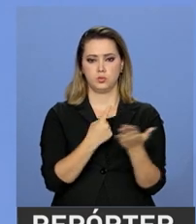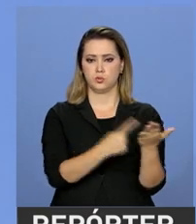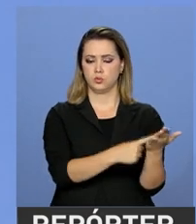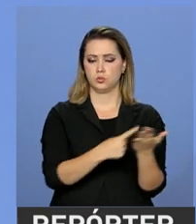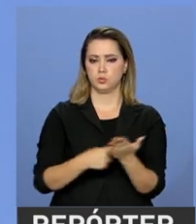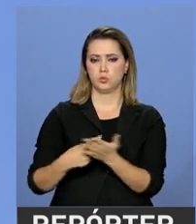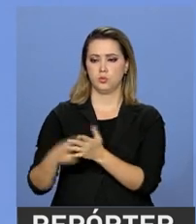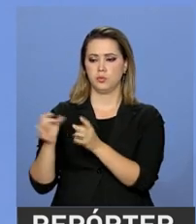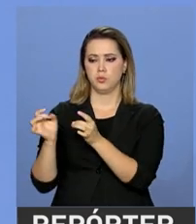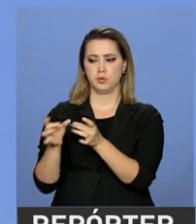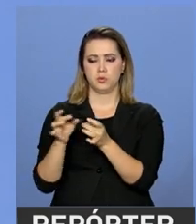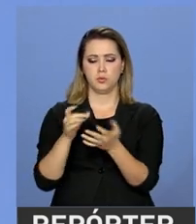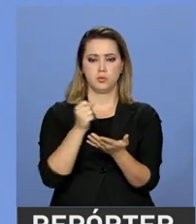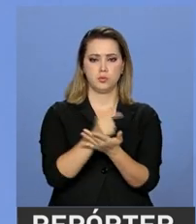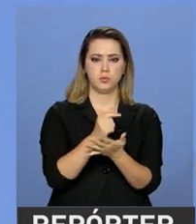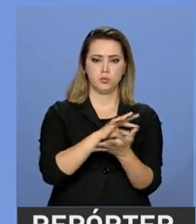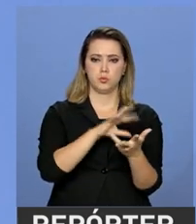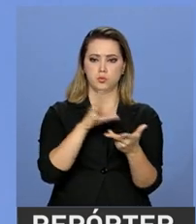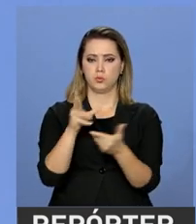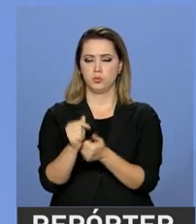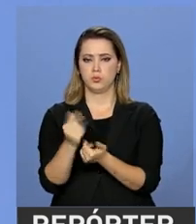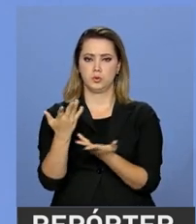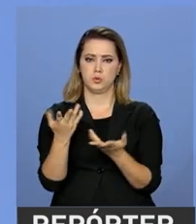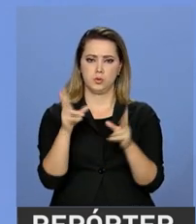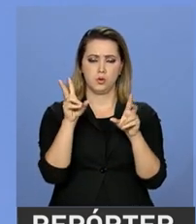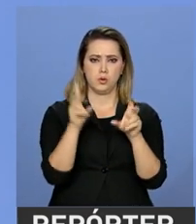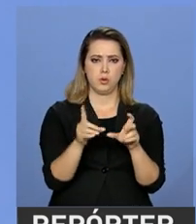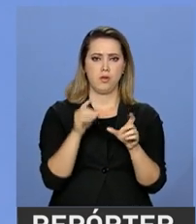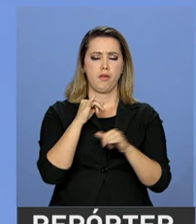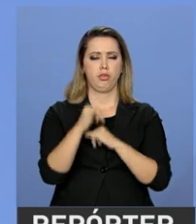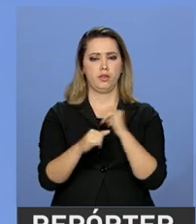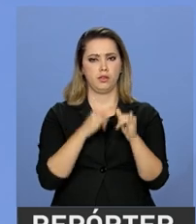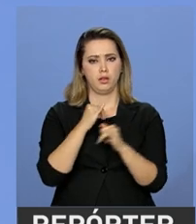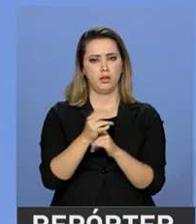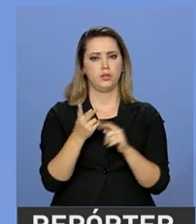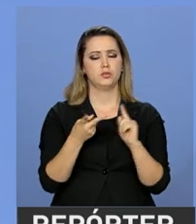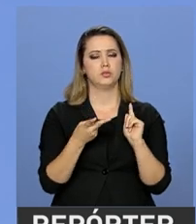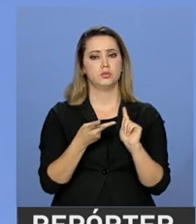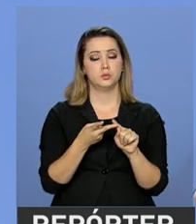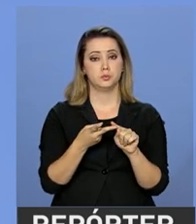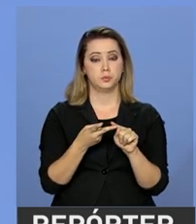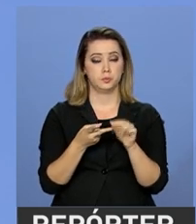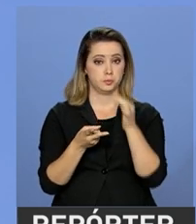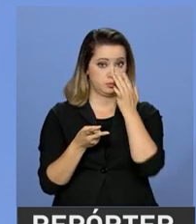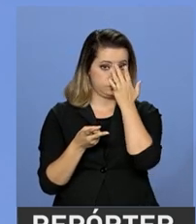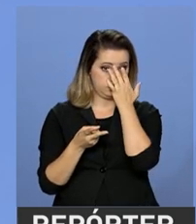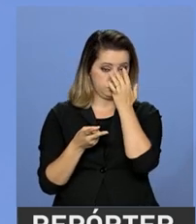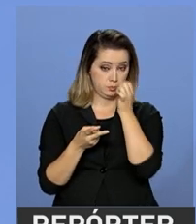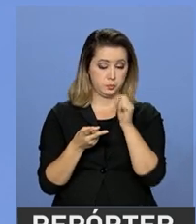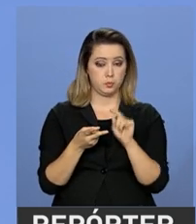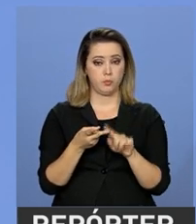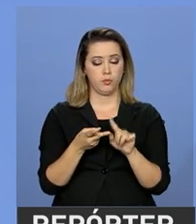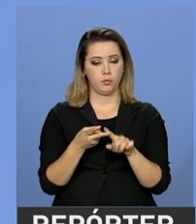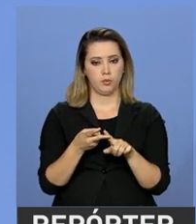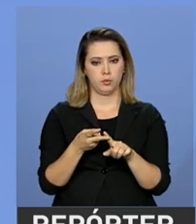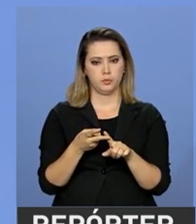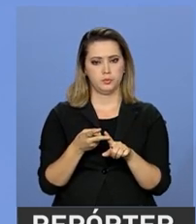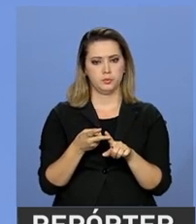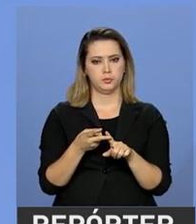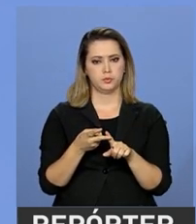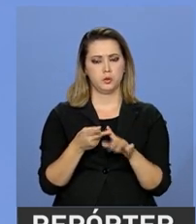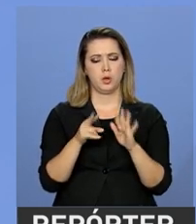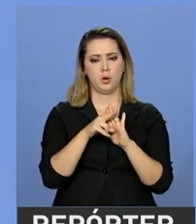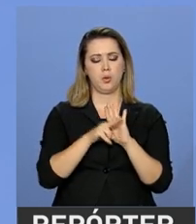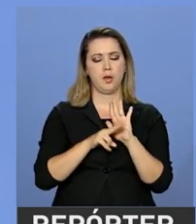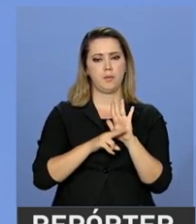comércio no momento, como comércio eletrônico, essa questão dos regulamentos técnicos, nós esperamos ter um